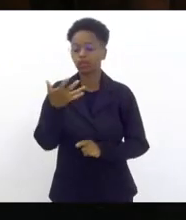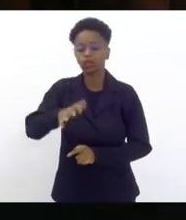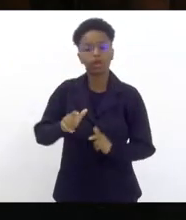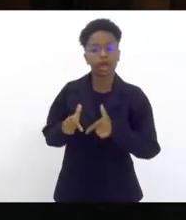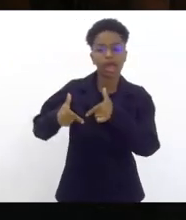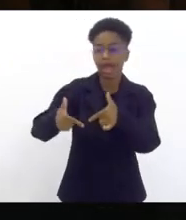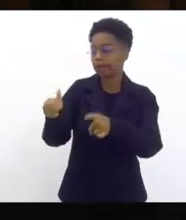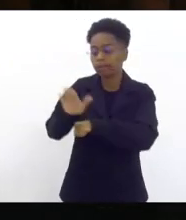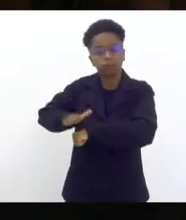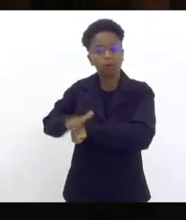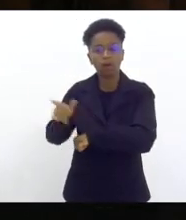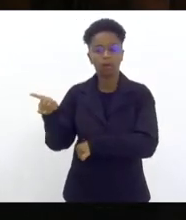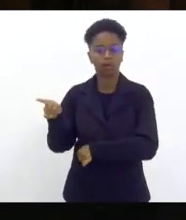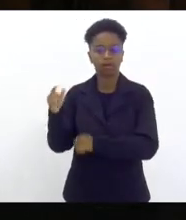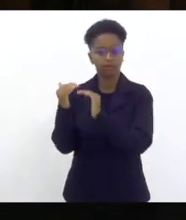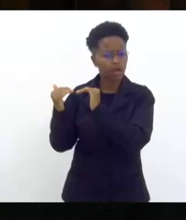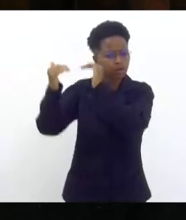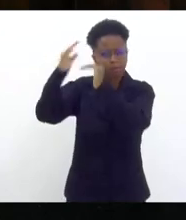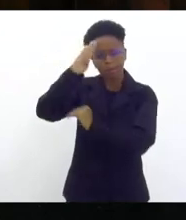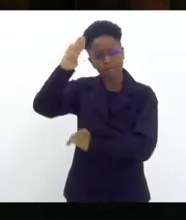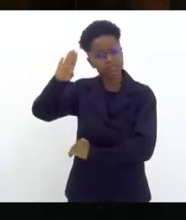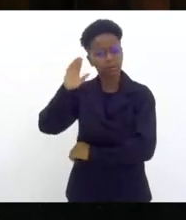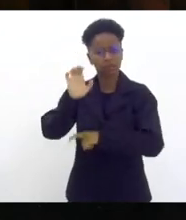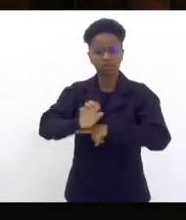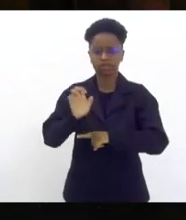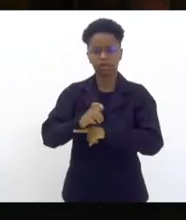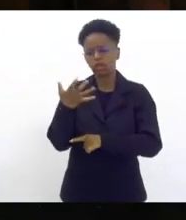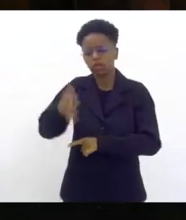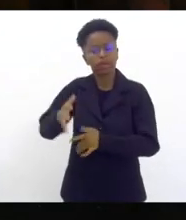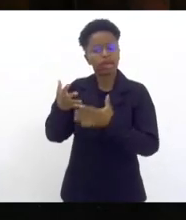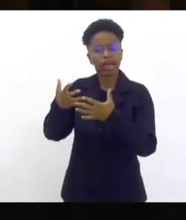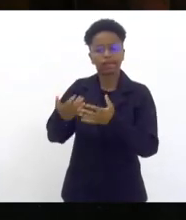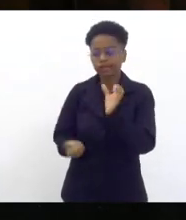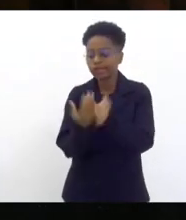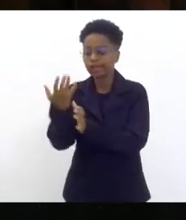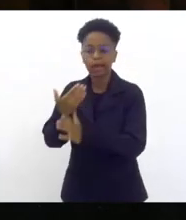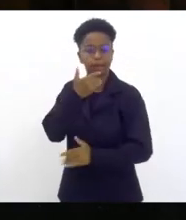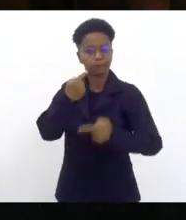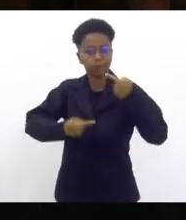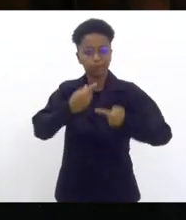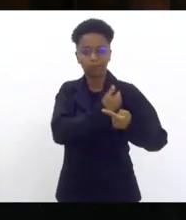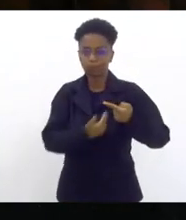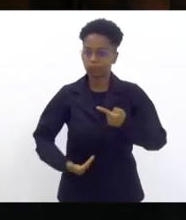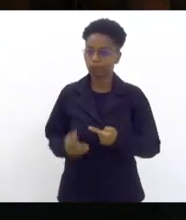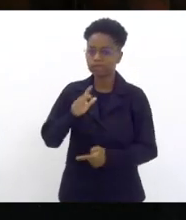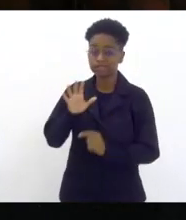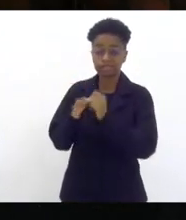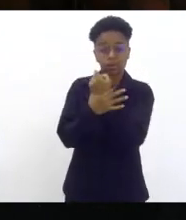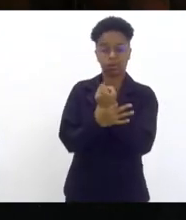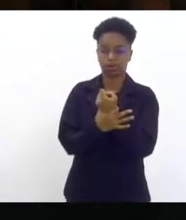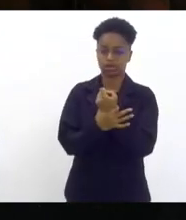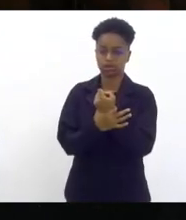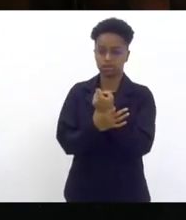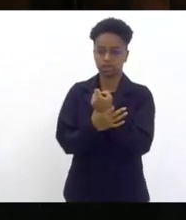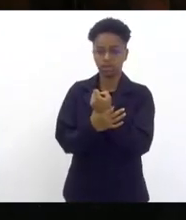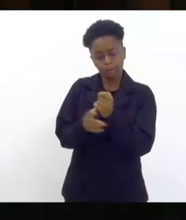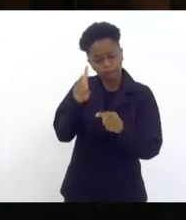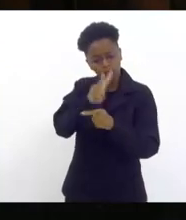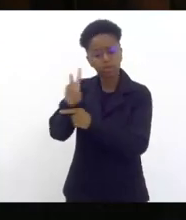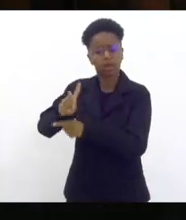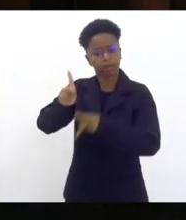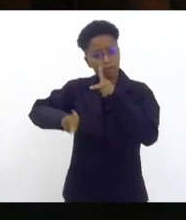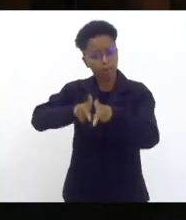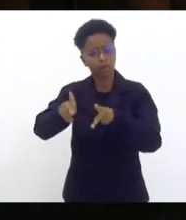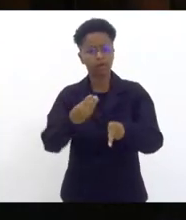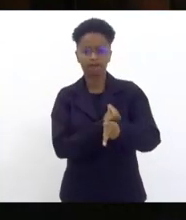ele como autoridade máxima do Estado uma política pública de segurança que assegure a vida da população